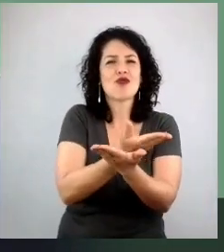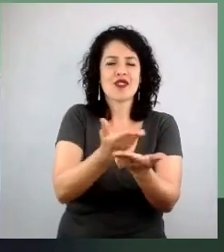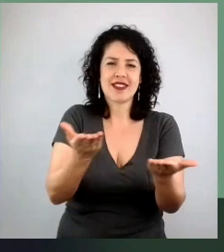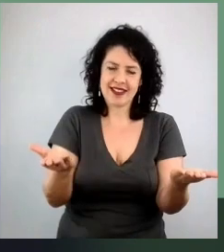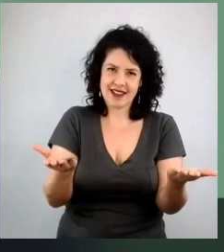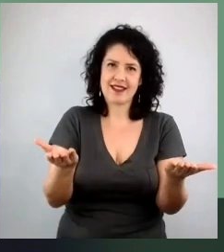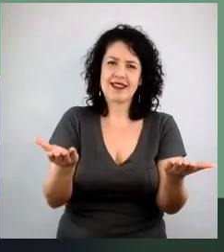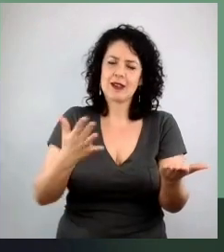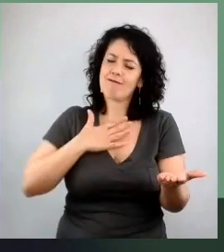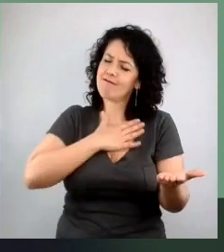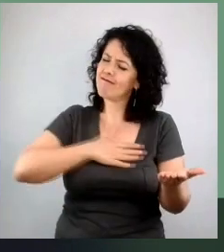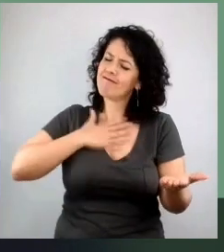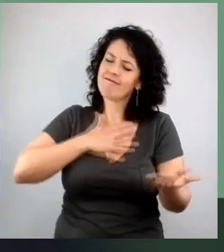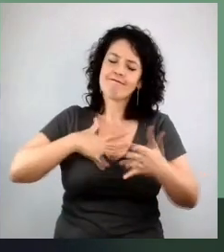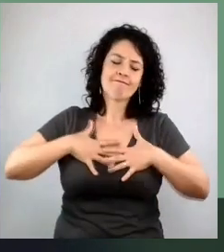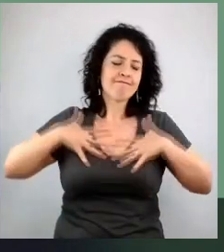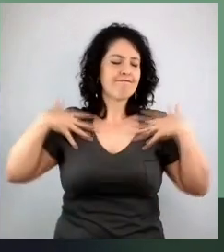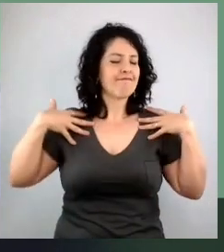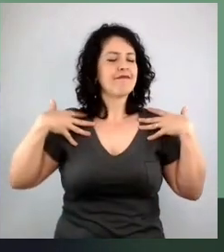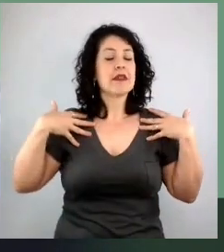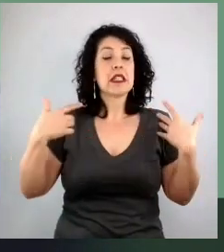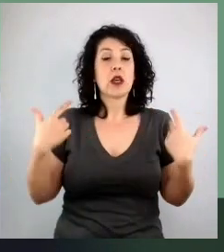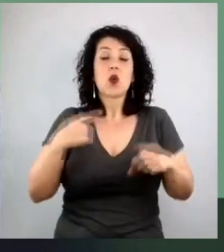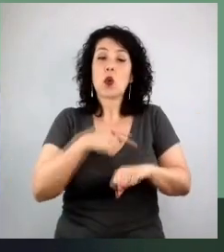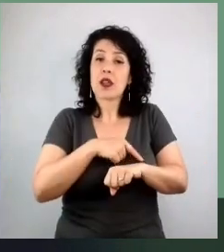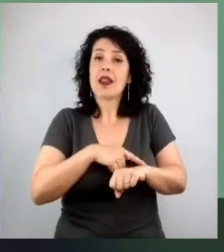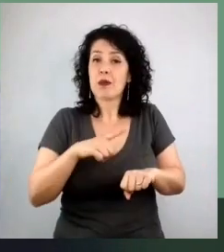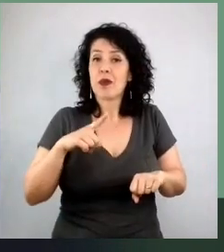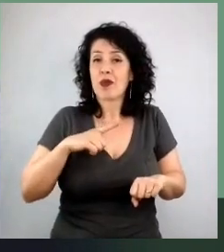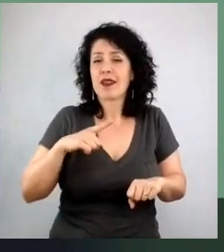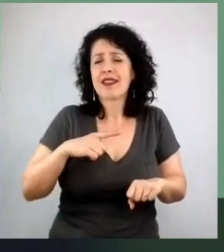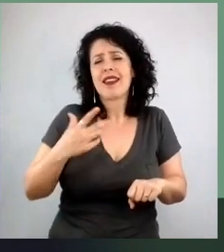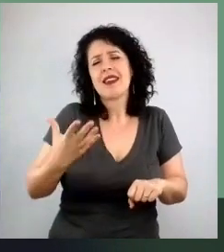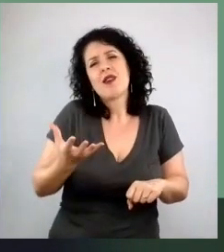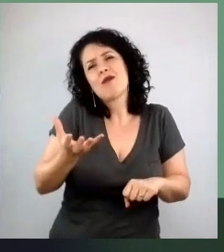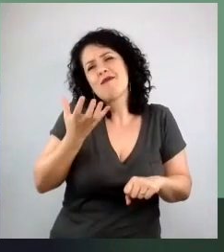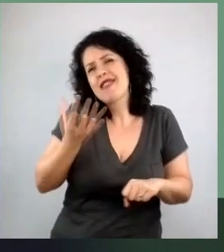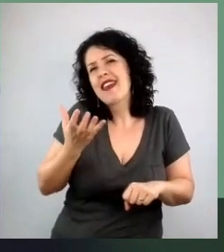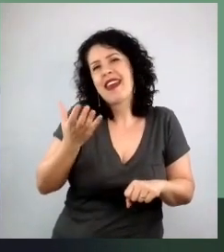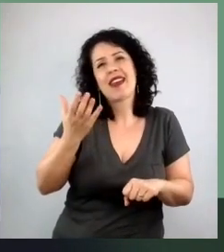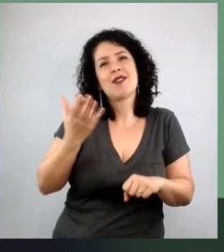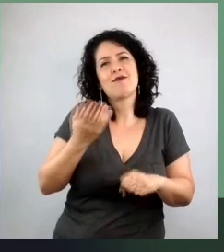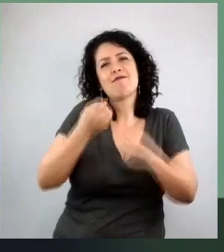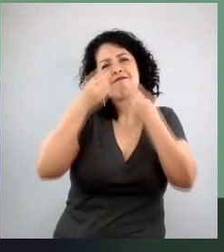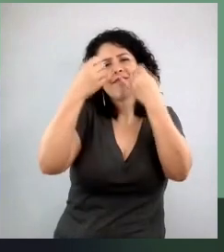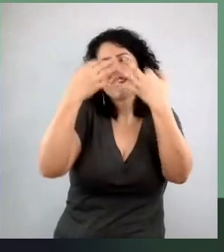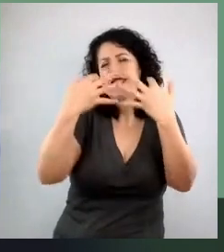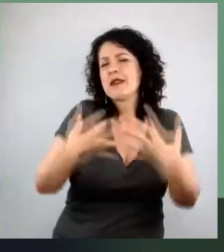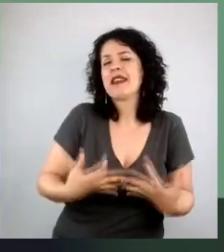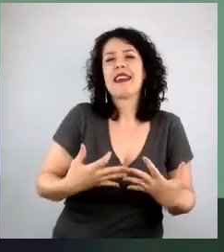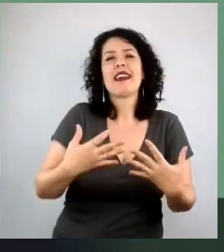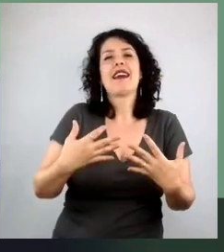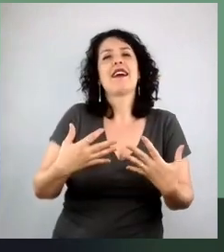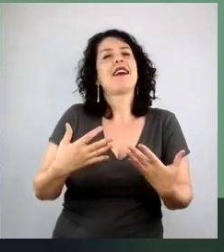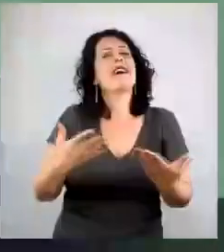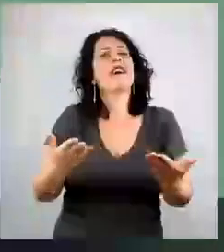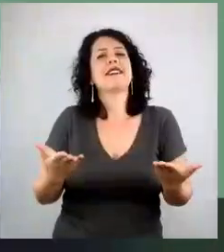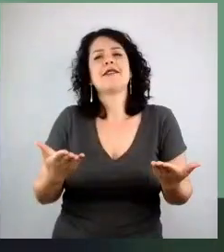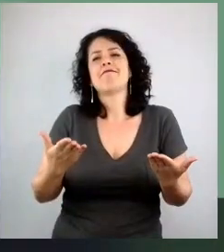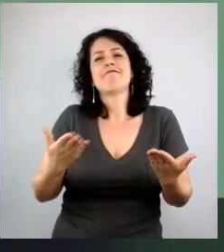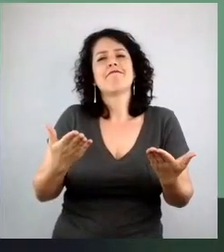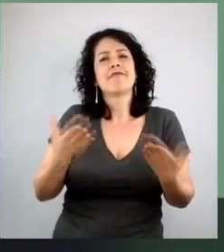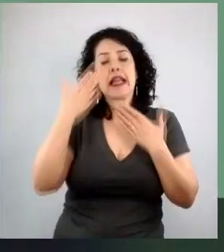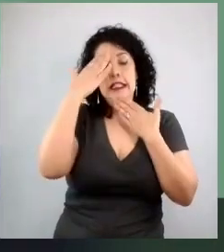e tem um tempinho aqui para eu falar, então eu agradeço o tempo e poder falar, e os ouvidos de vocês, e eu queria começar